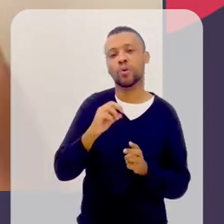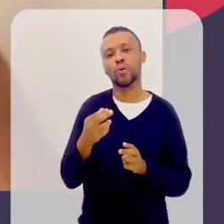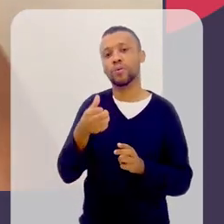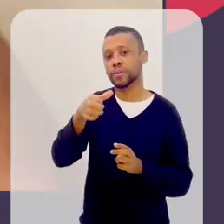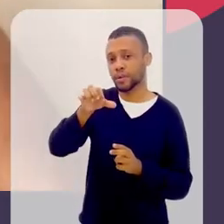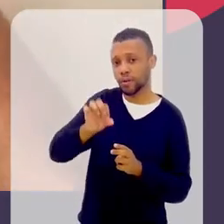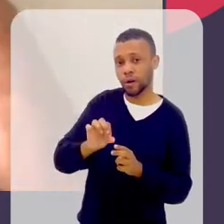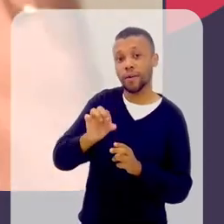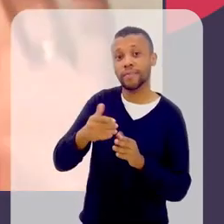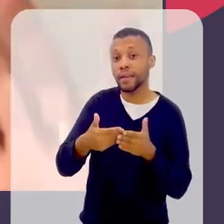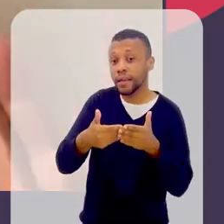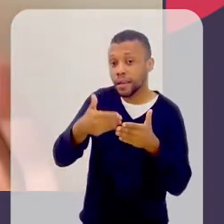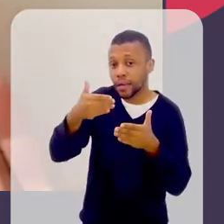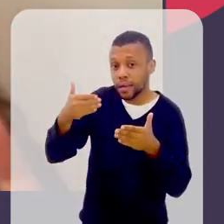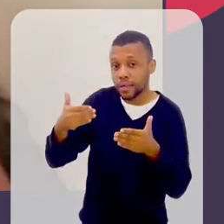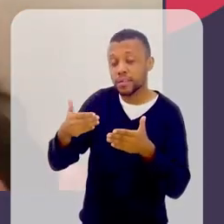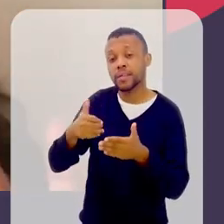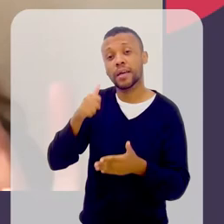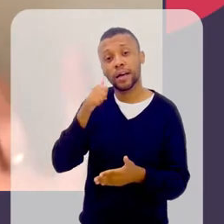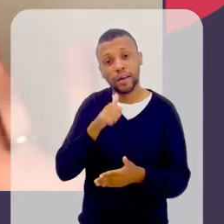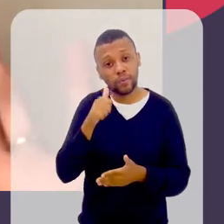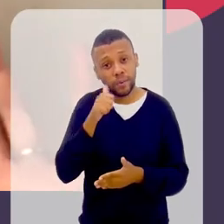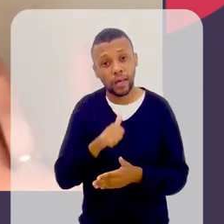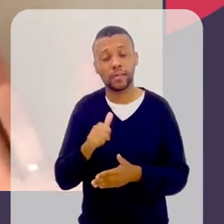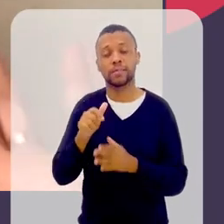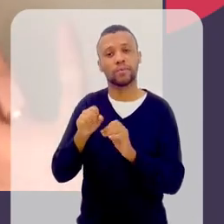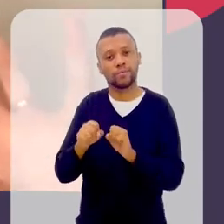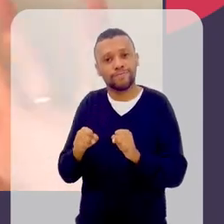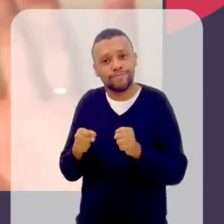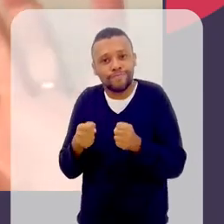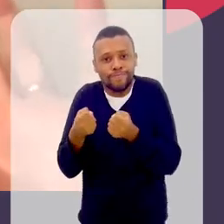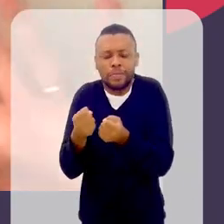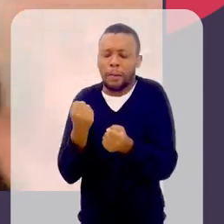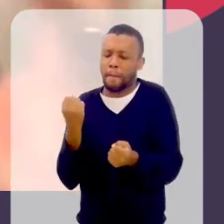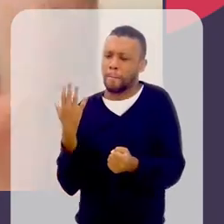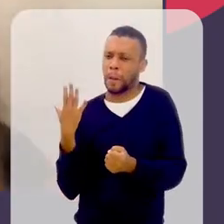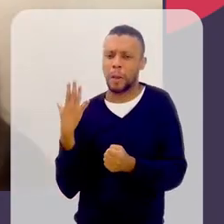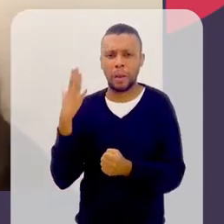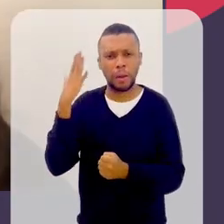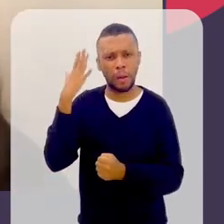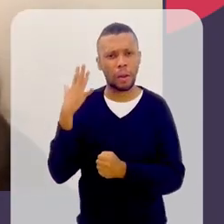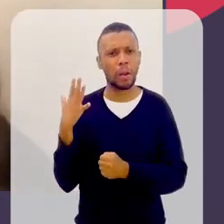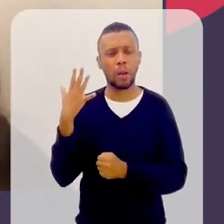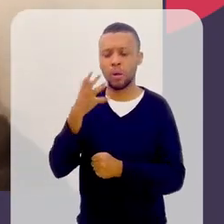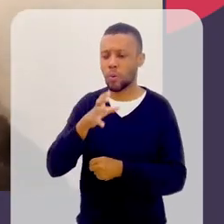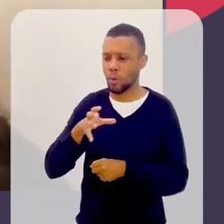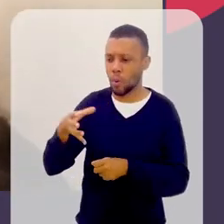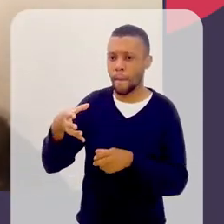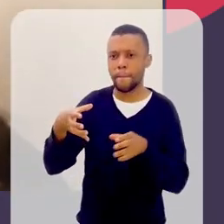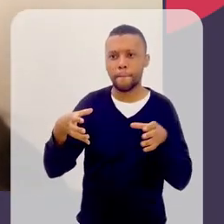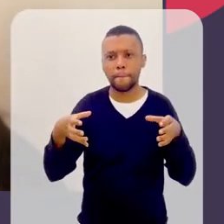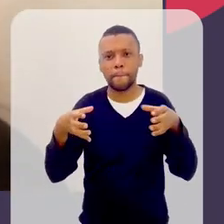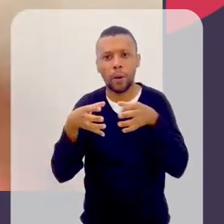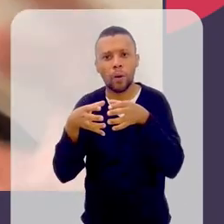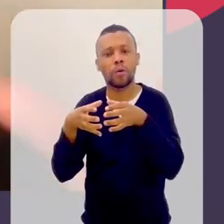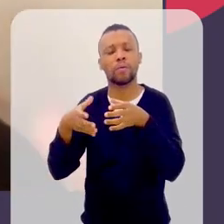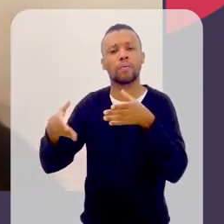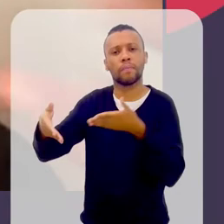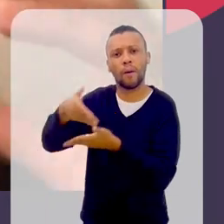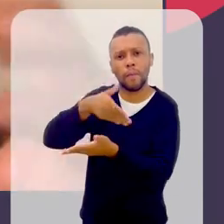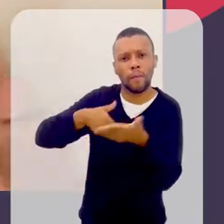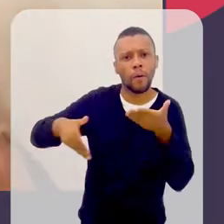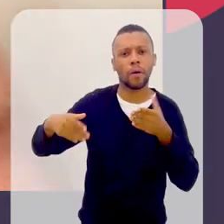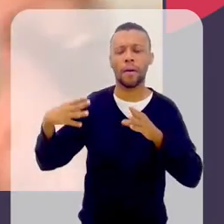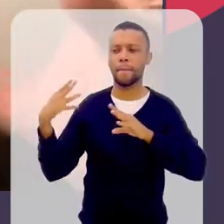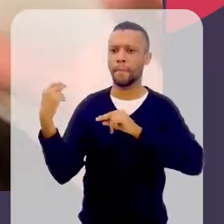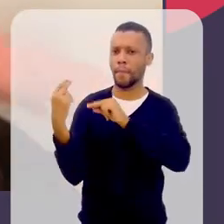disso, que as mulheres estão fazendo um esforço explícito e coletivo. Aí você começa a ver, Antes eram